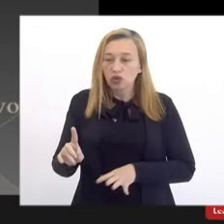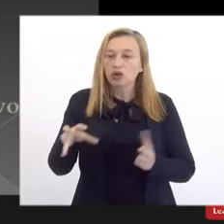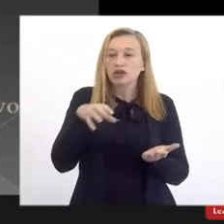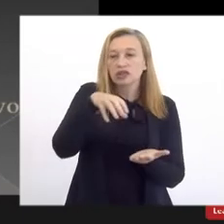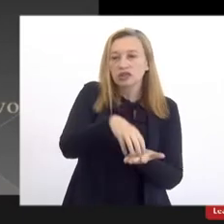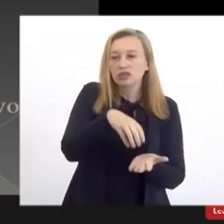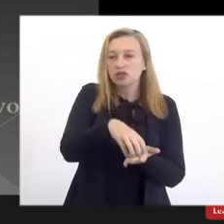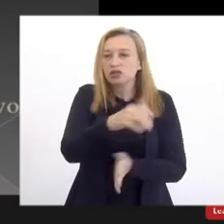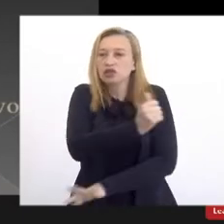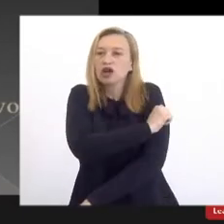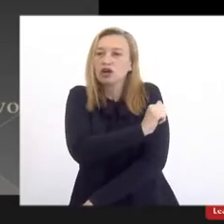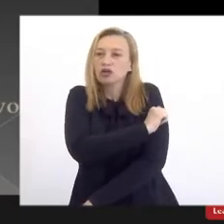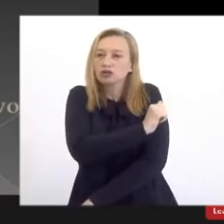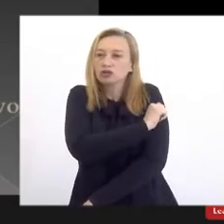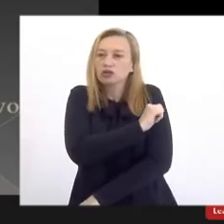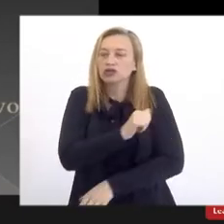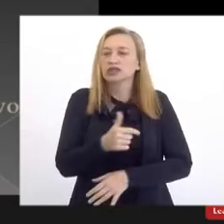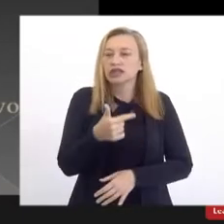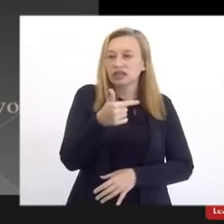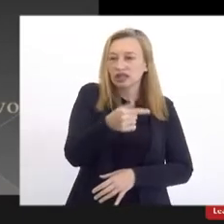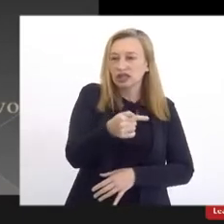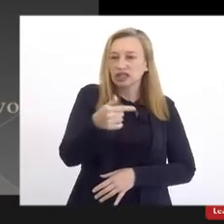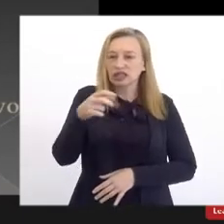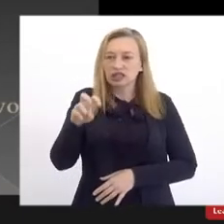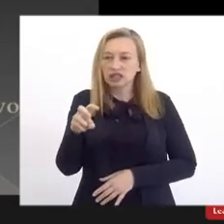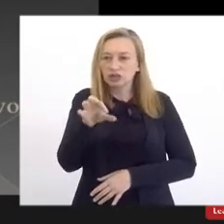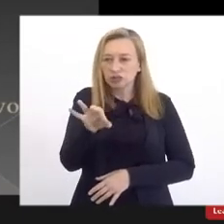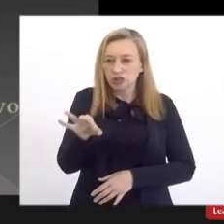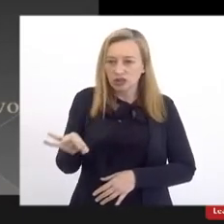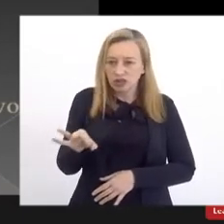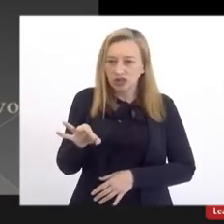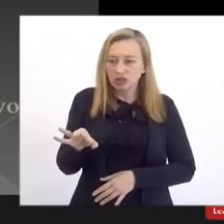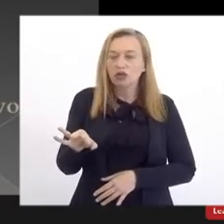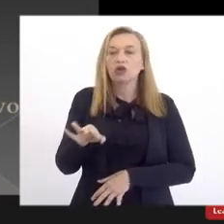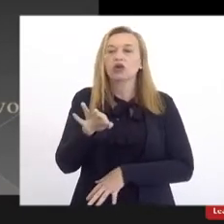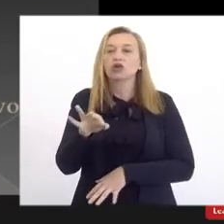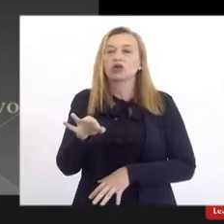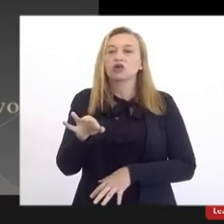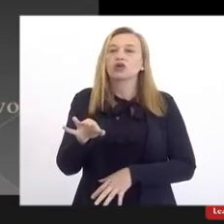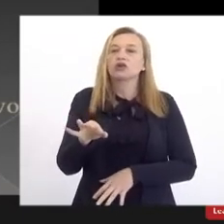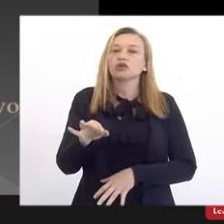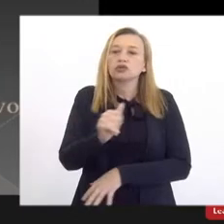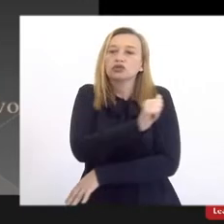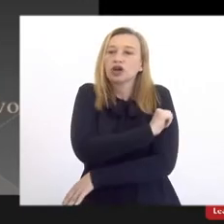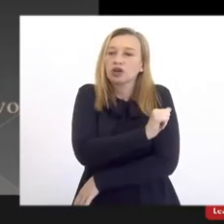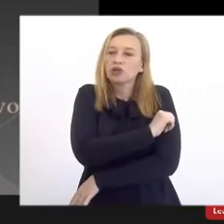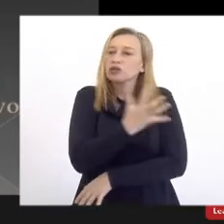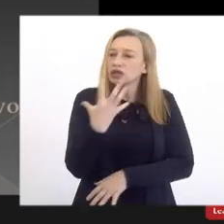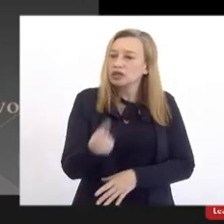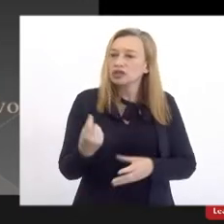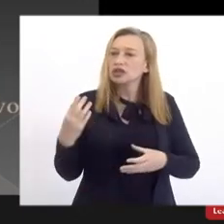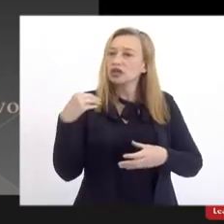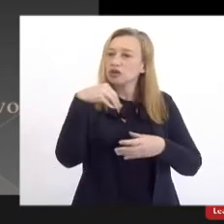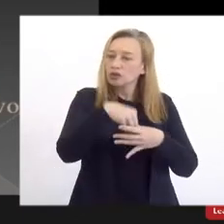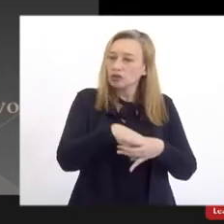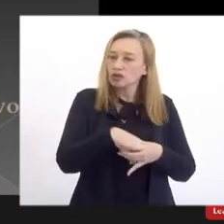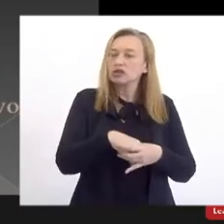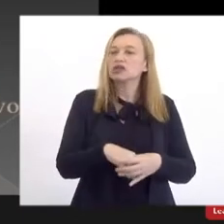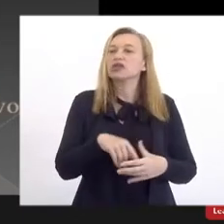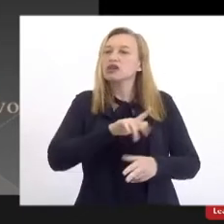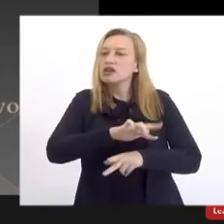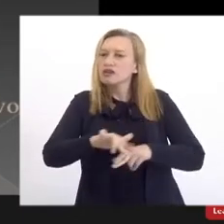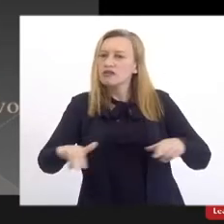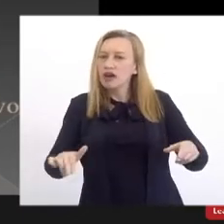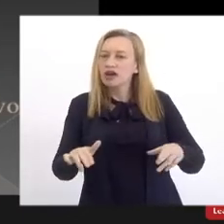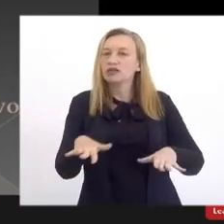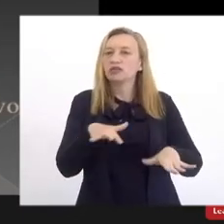dos Estudantes, onde quase 75% dos alunos são favoráveis à incorporação e várias